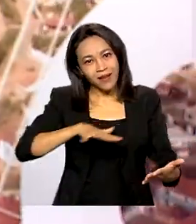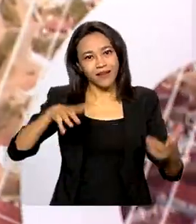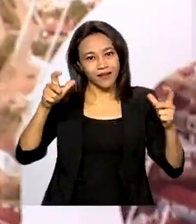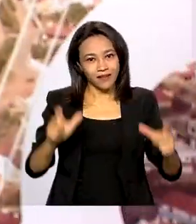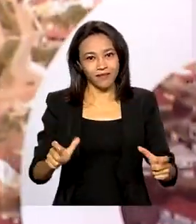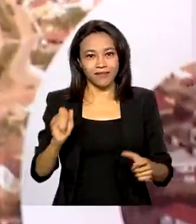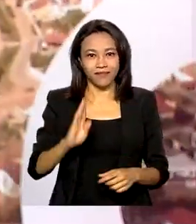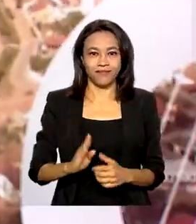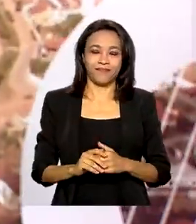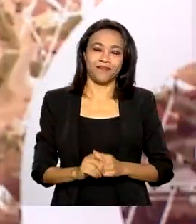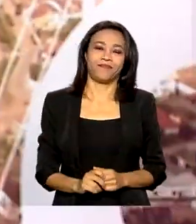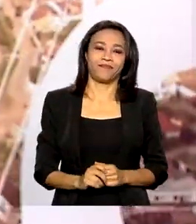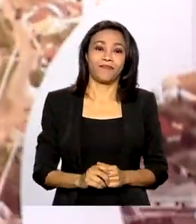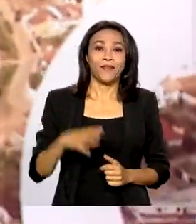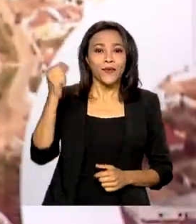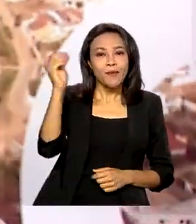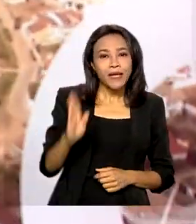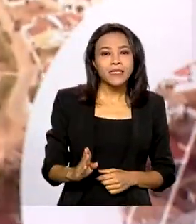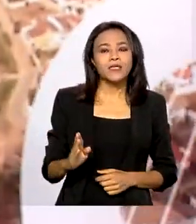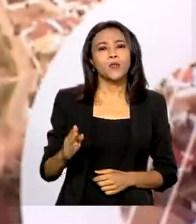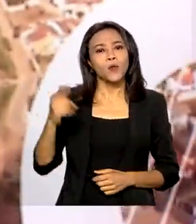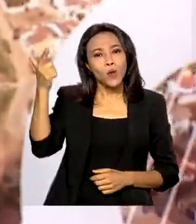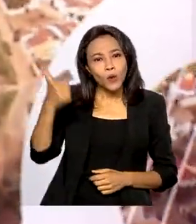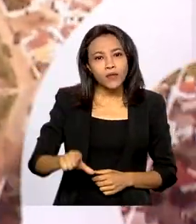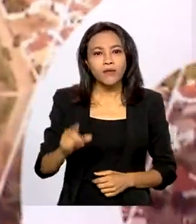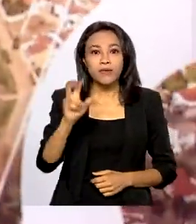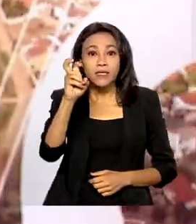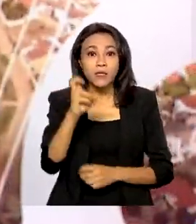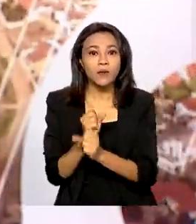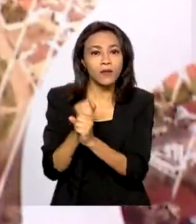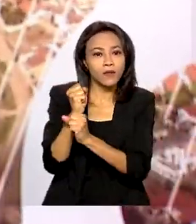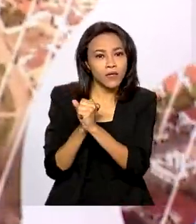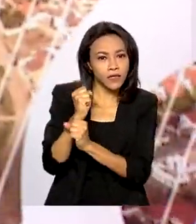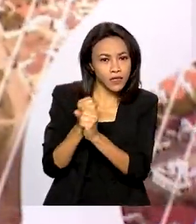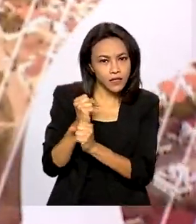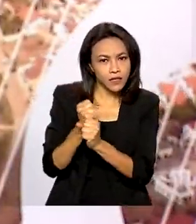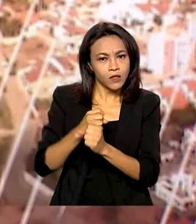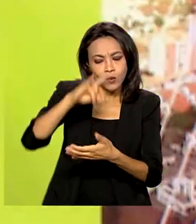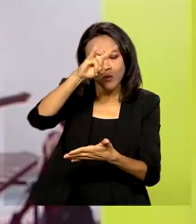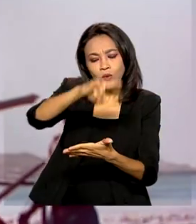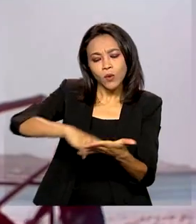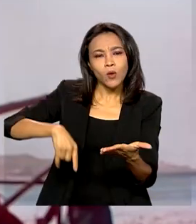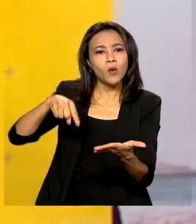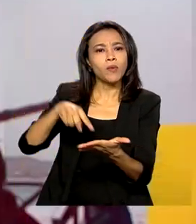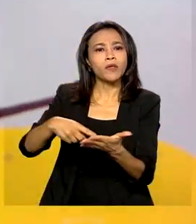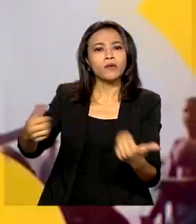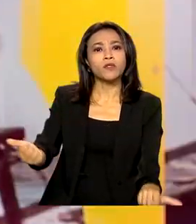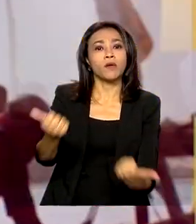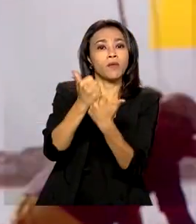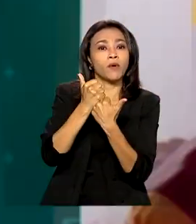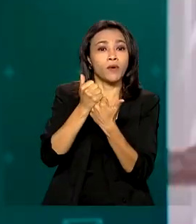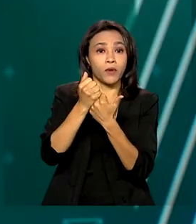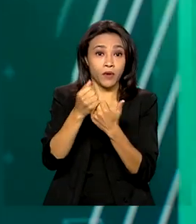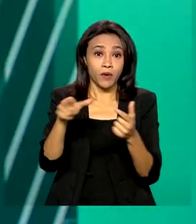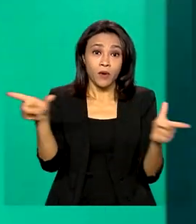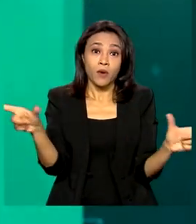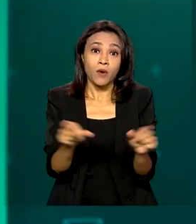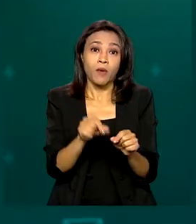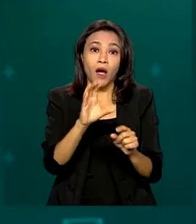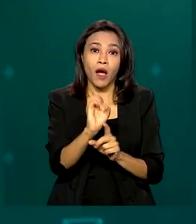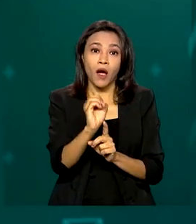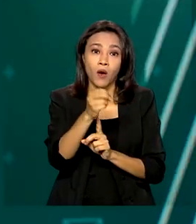E o Brasil renovou por mais cinco anos o acordo de cooperação com a Organização das Nações Unidas para